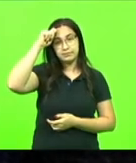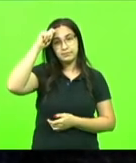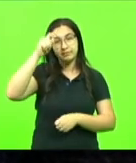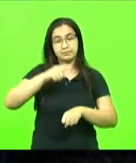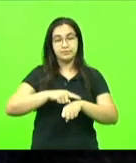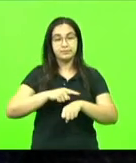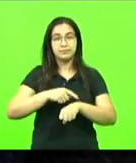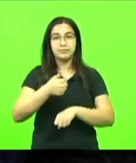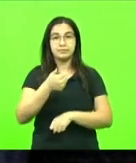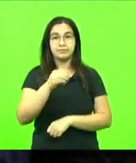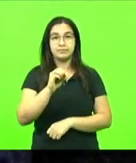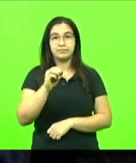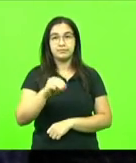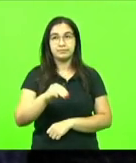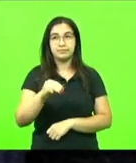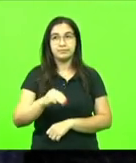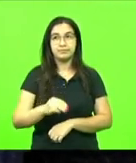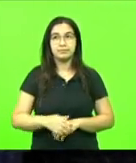fala.